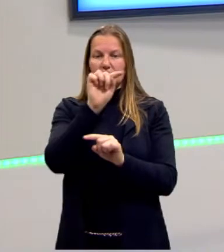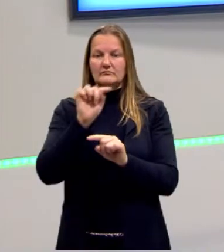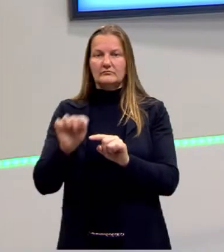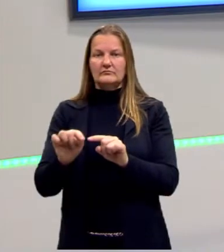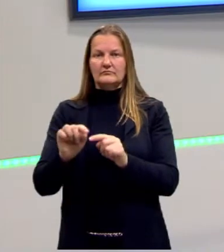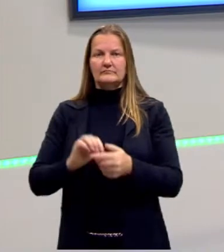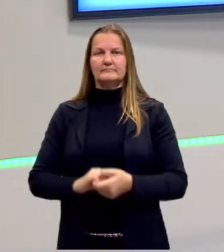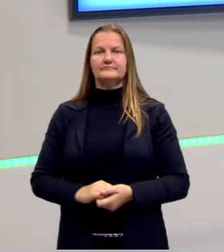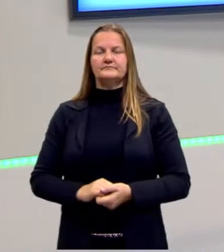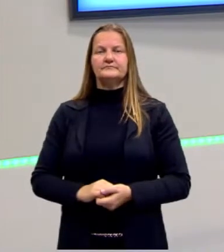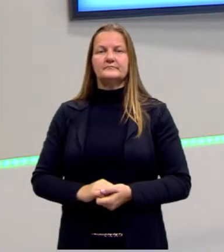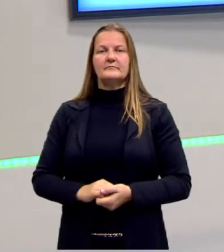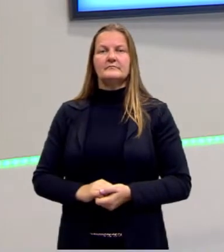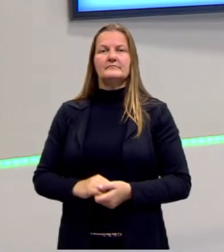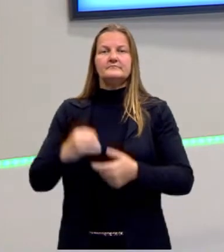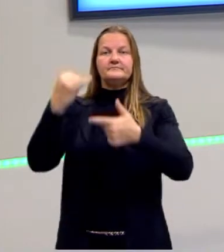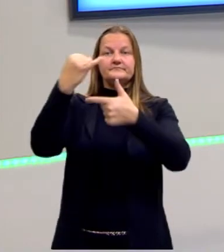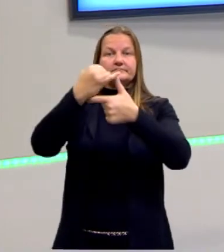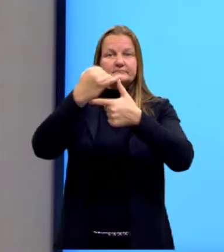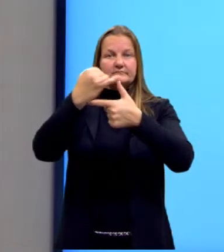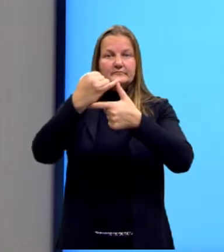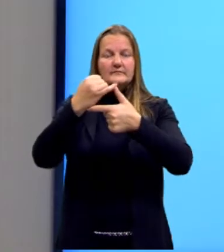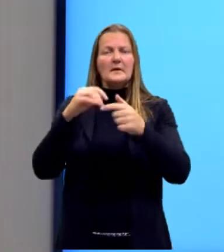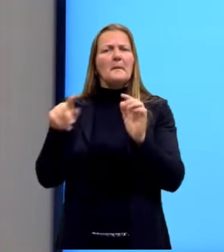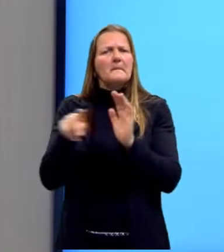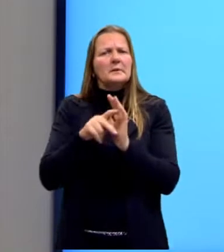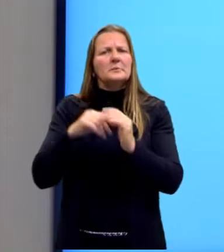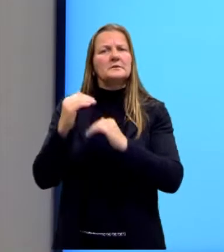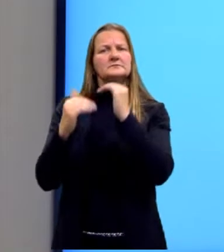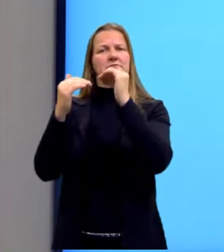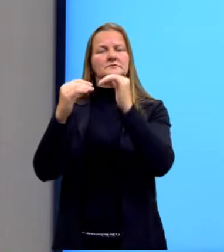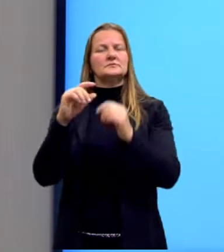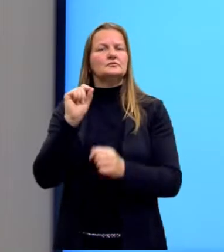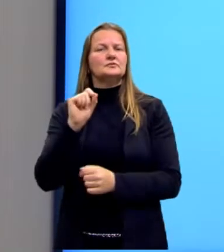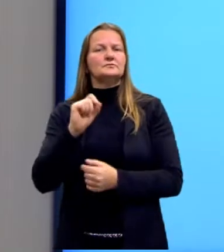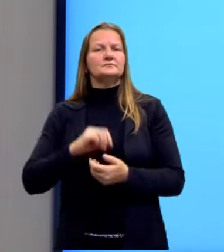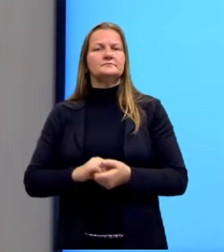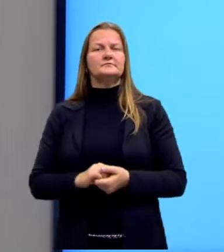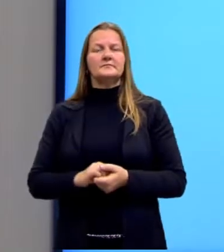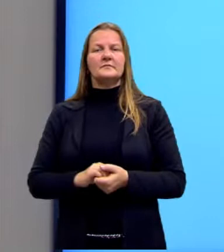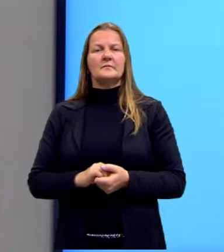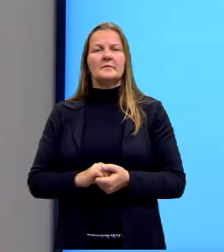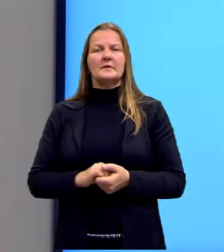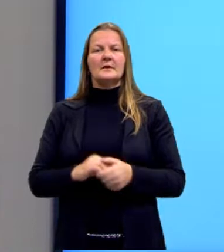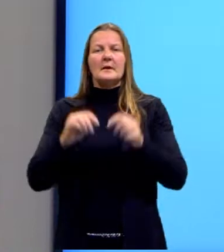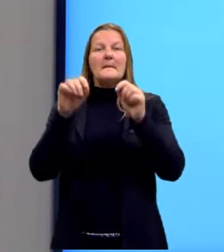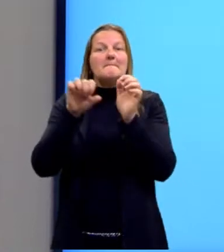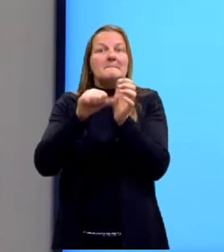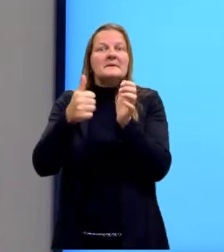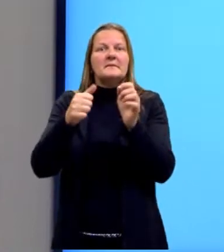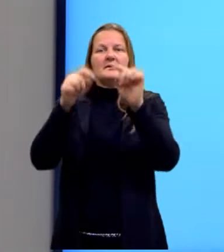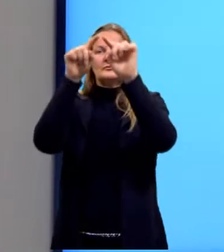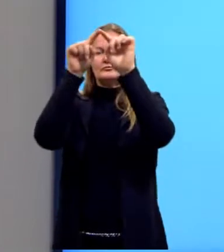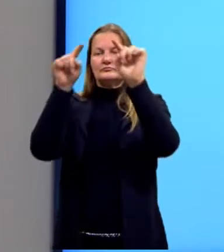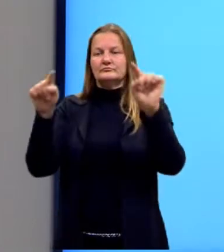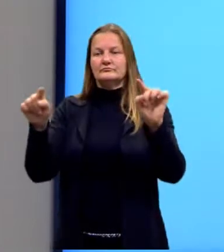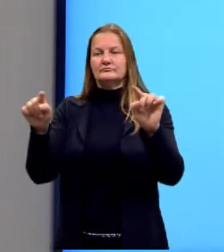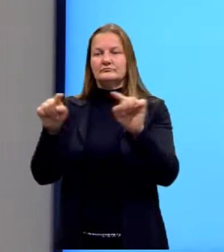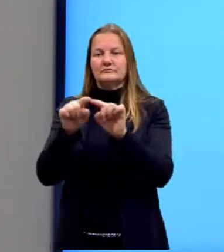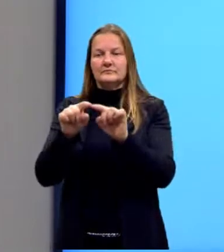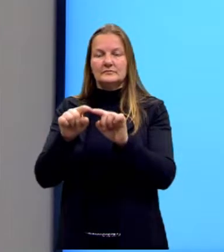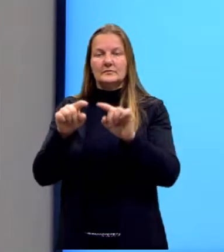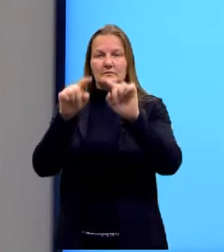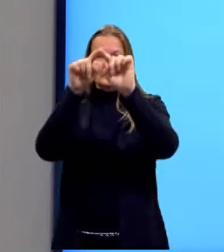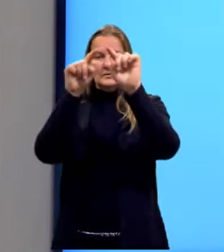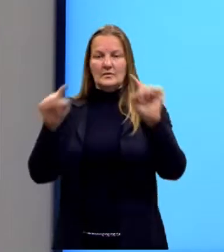A trigonometria, ela foi desenvolvida, então, inicialmente, né? Para triângulos retângulos. Analisando a